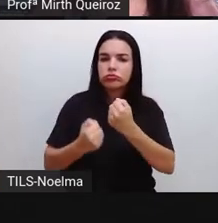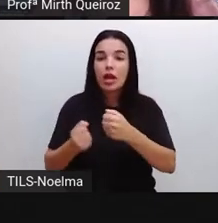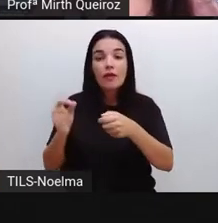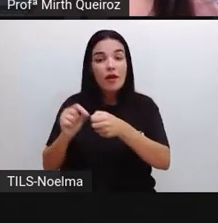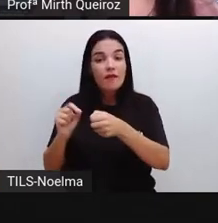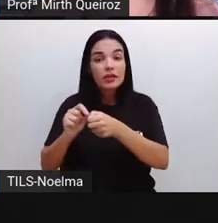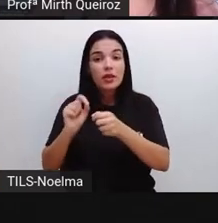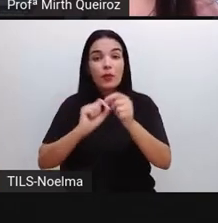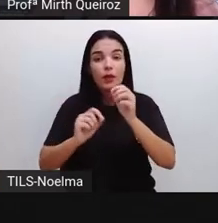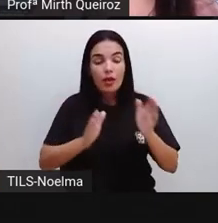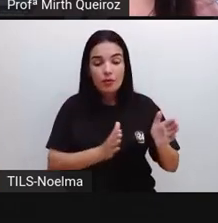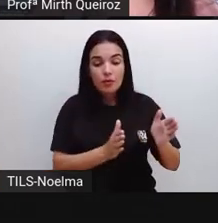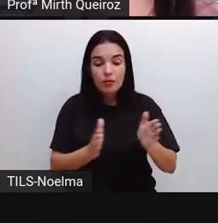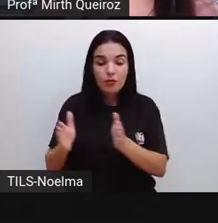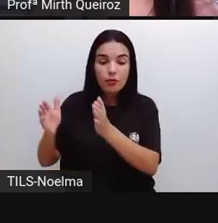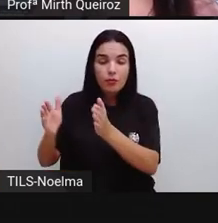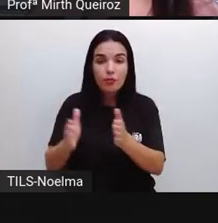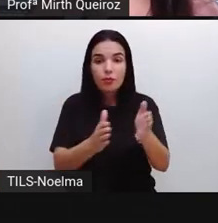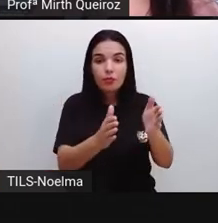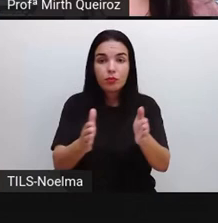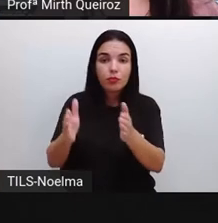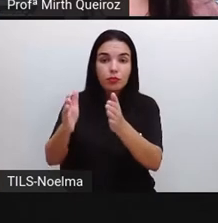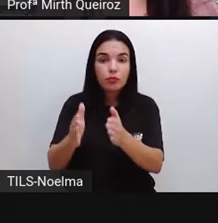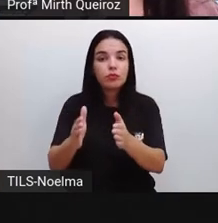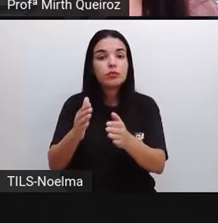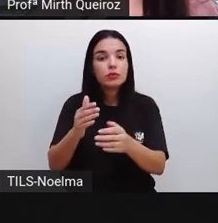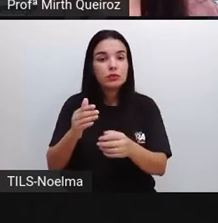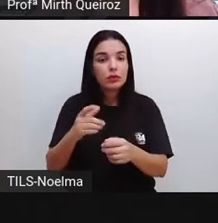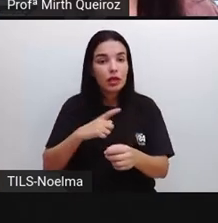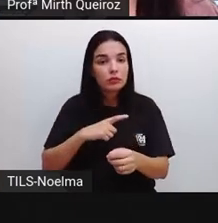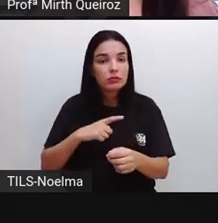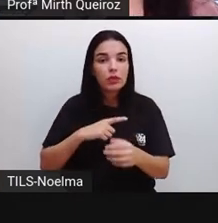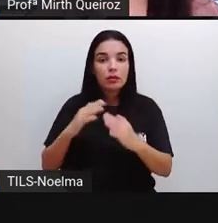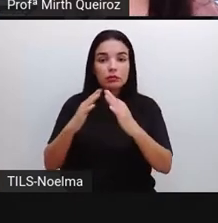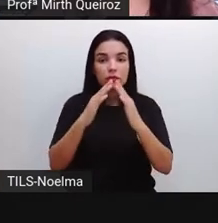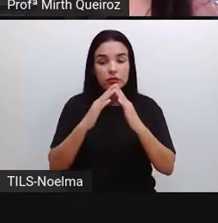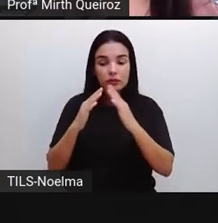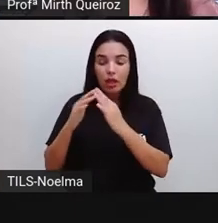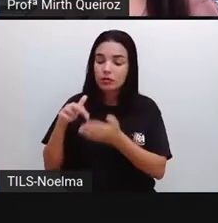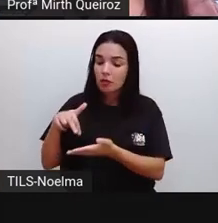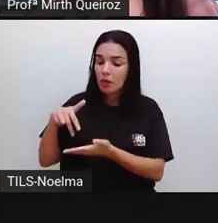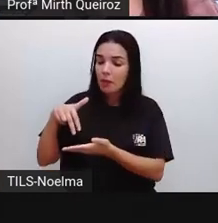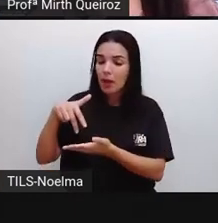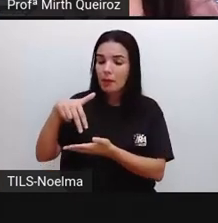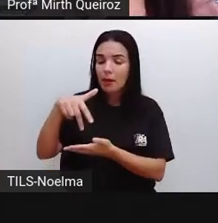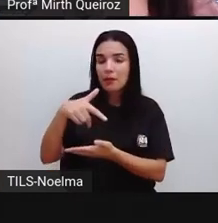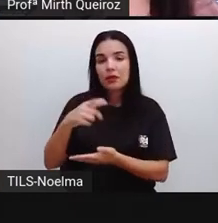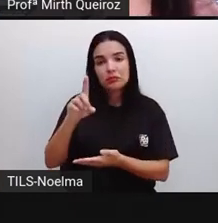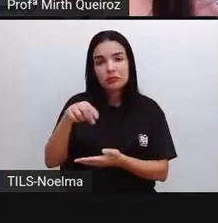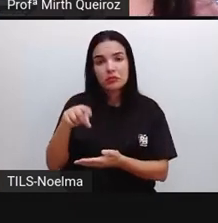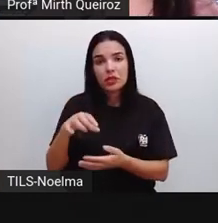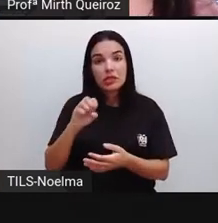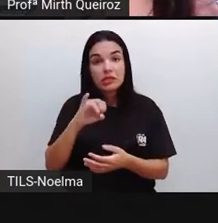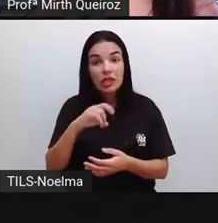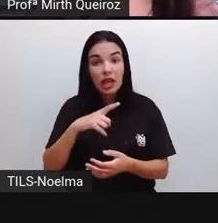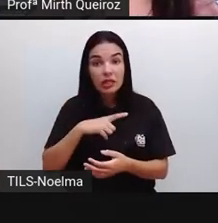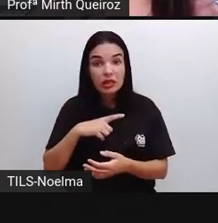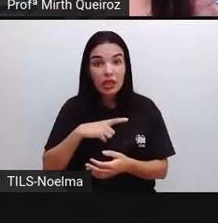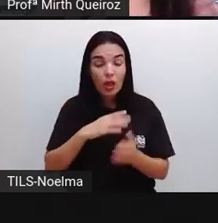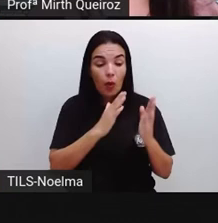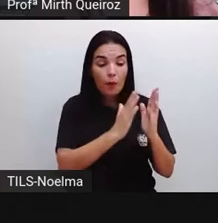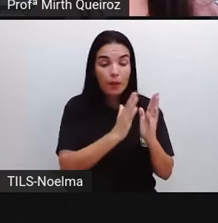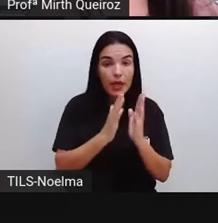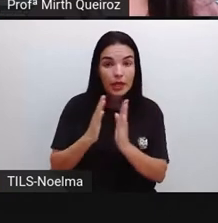e vão realizar o percurso entre as casas a pé, né? Então, se tem o período que ele vai